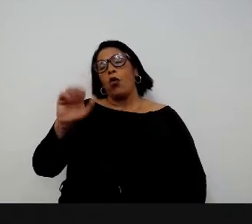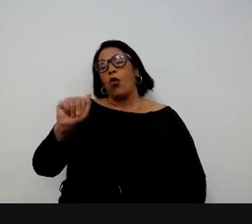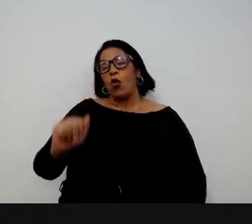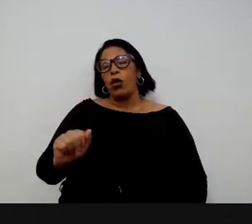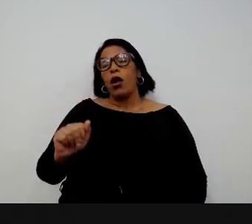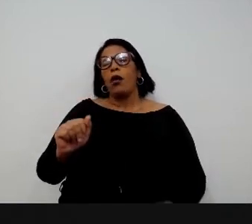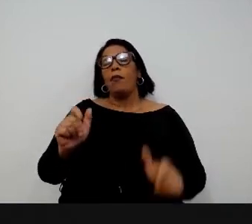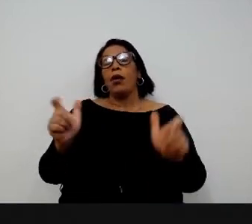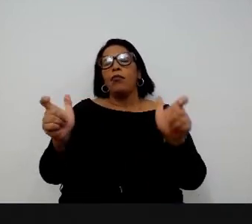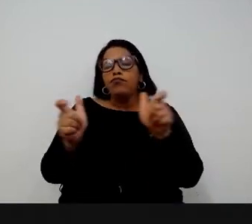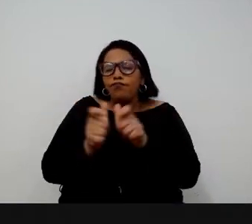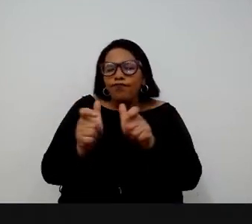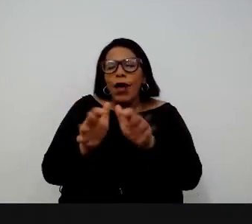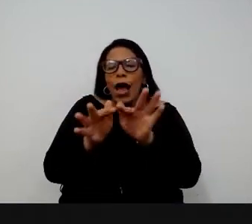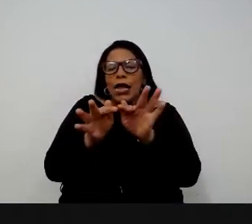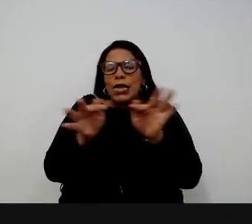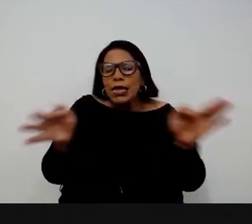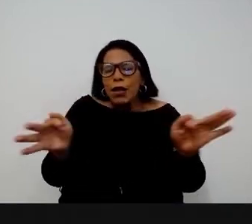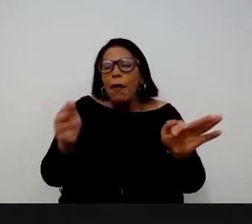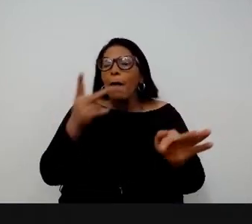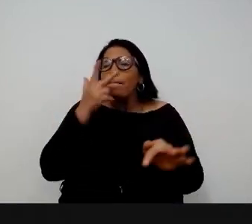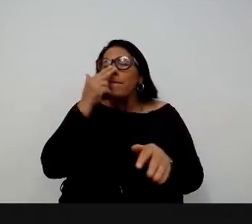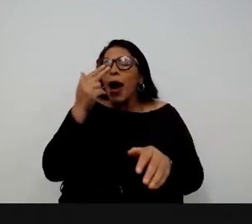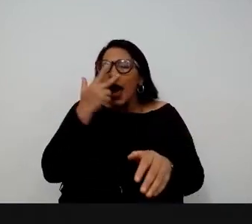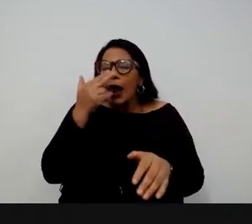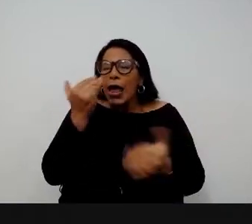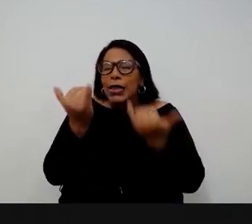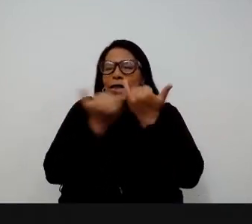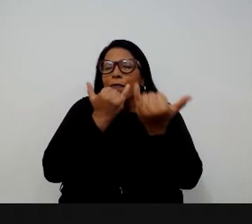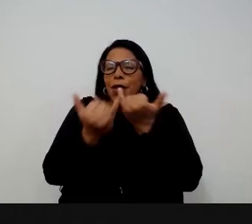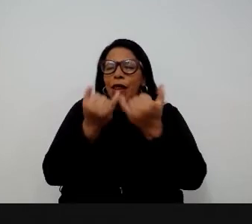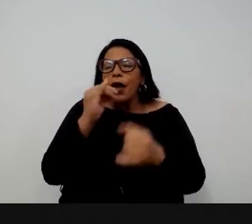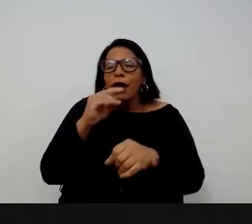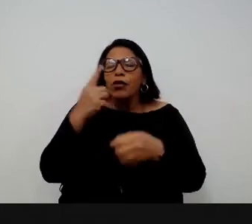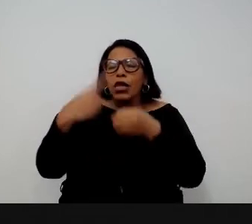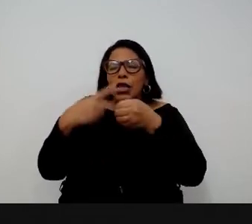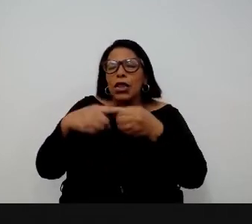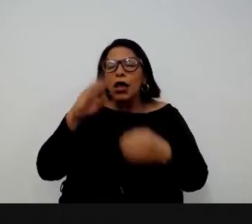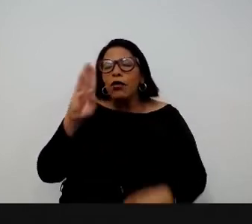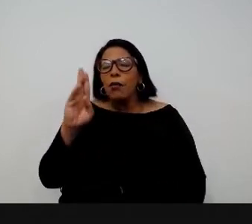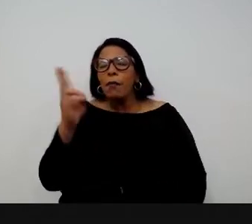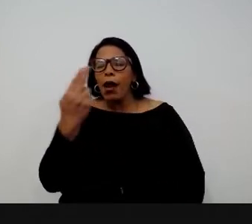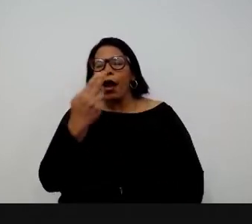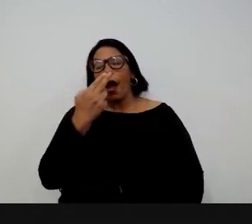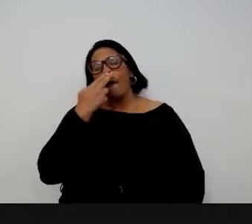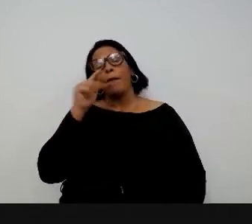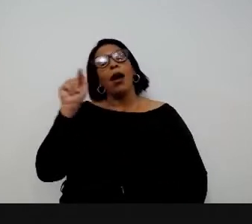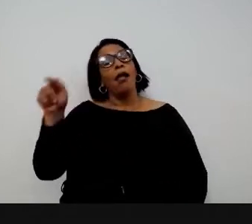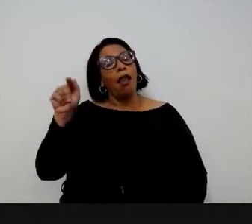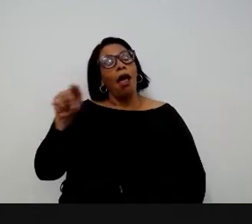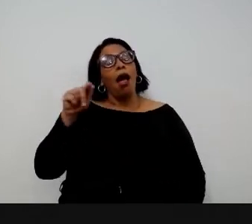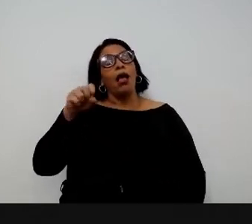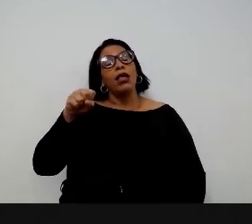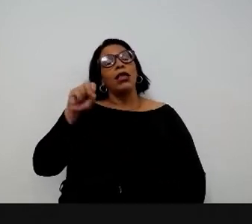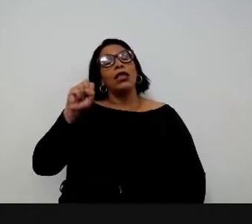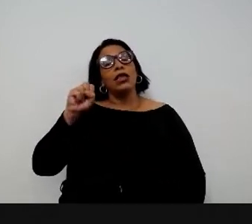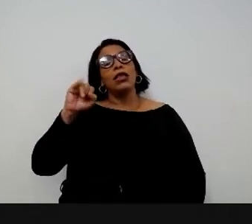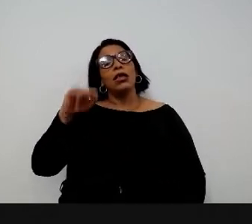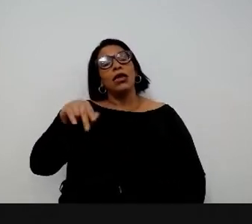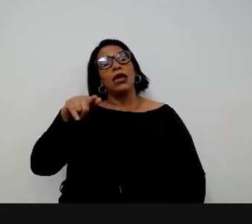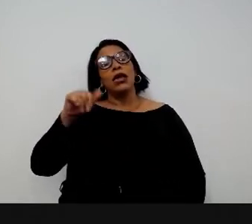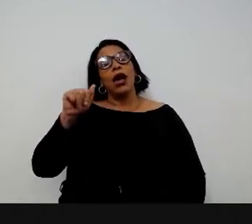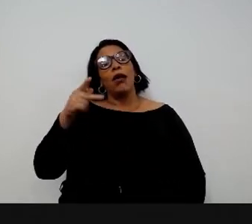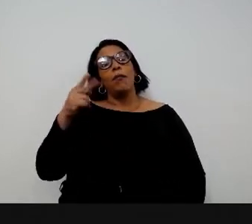habitantes, uma cidade brasileira, uma Belo Horizonte, mais ou menos. Mas, Singapura consegue pegar uma porcentagem da sua população e ouvir